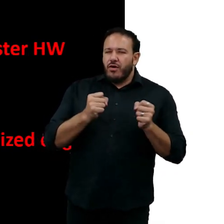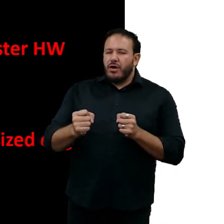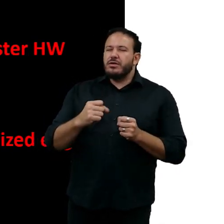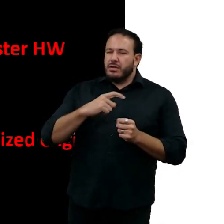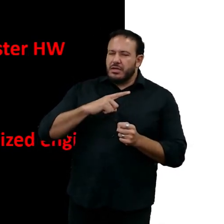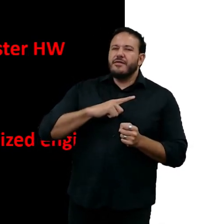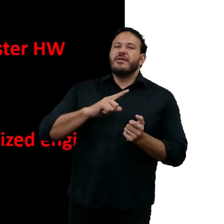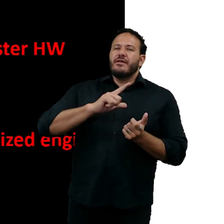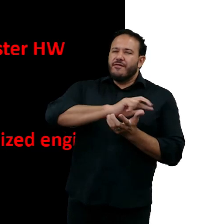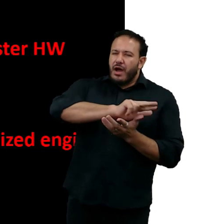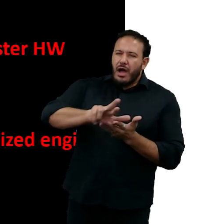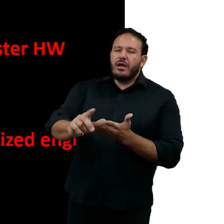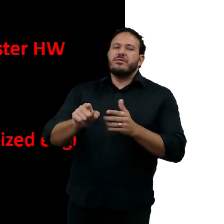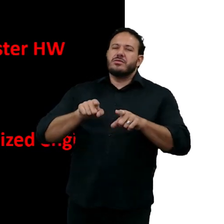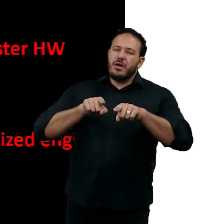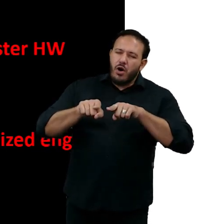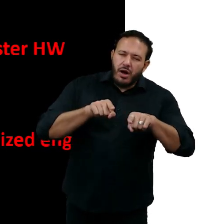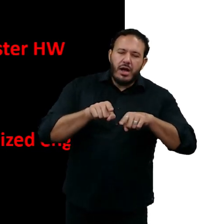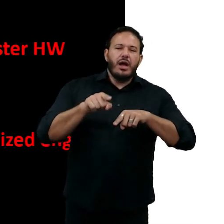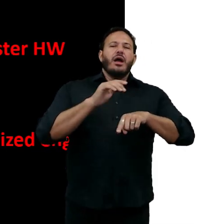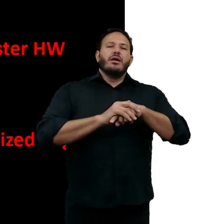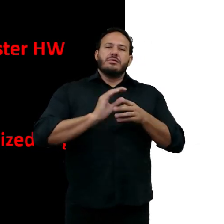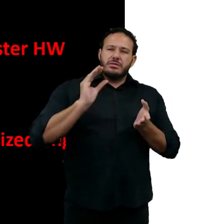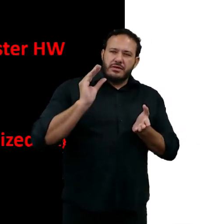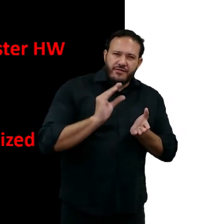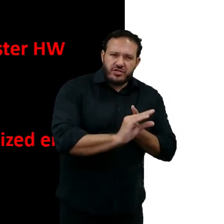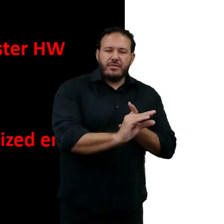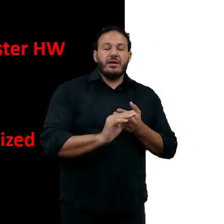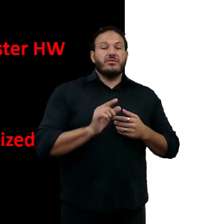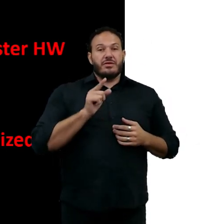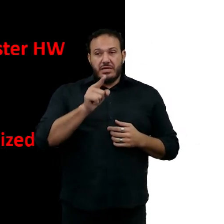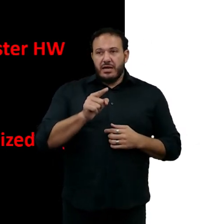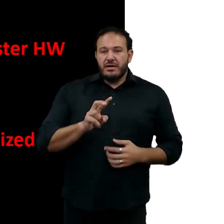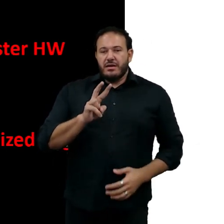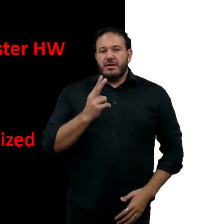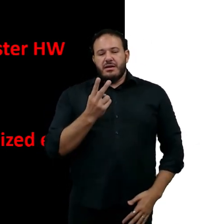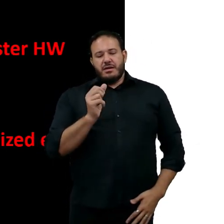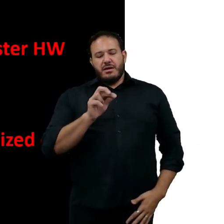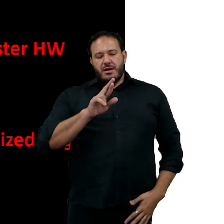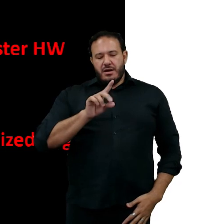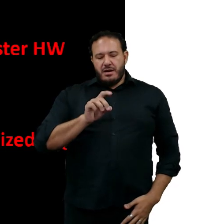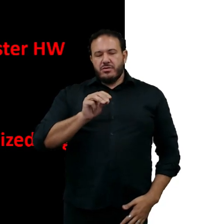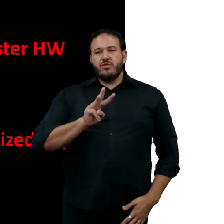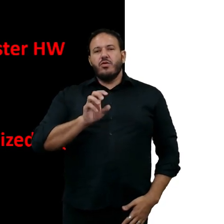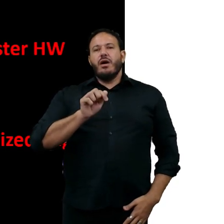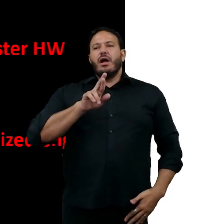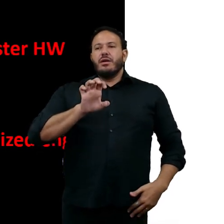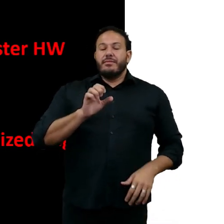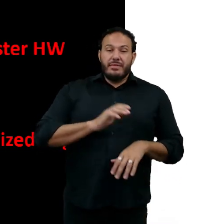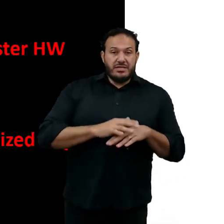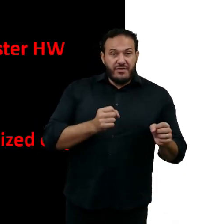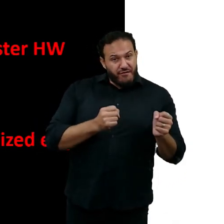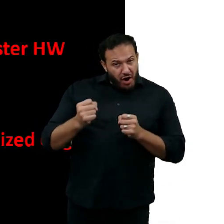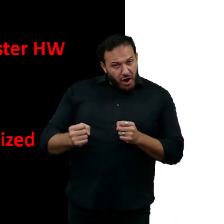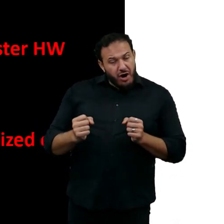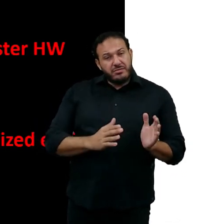concorrência, muitos investimentos e aí o hardware mais potente. Daí vemos essa fase da